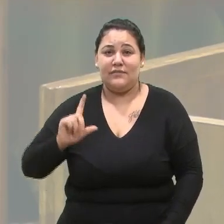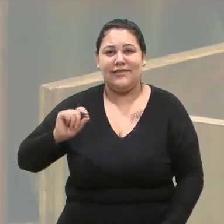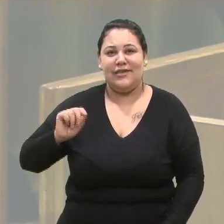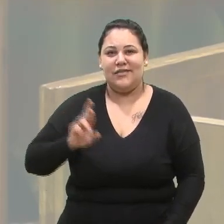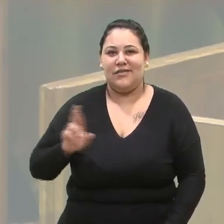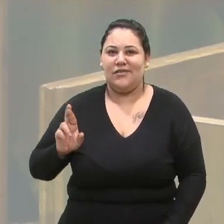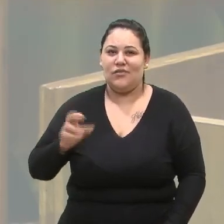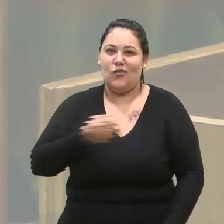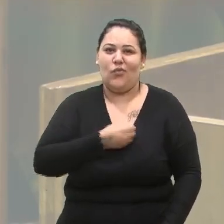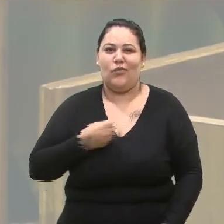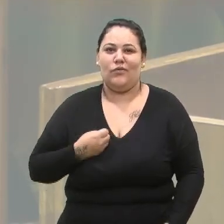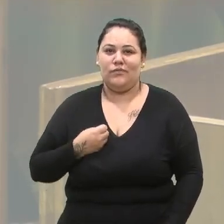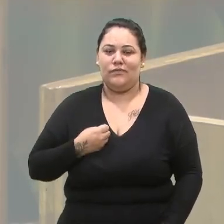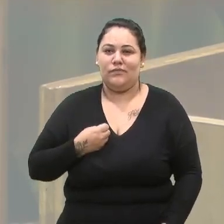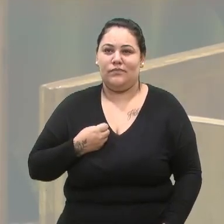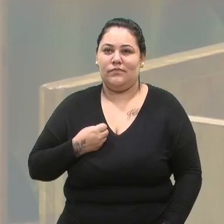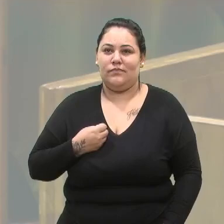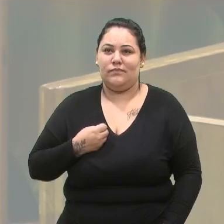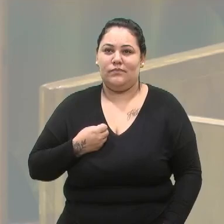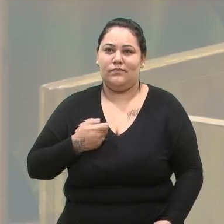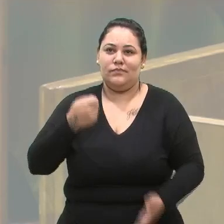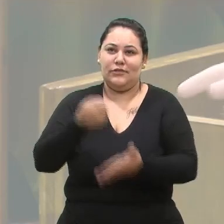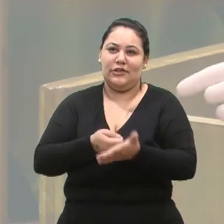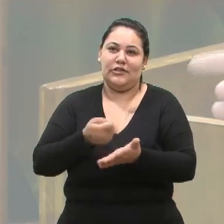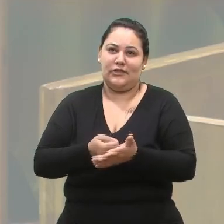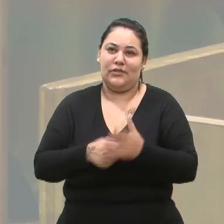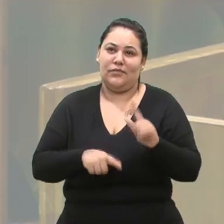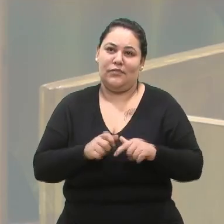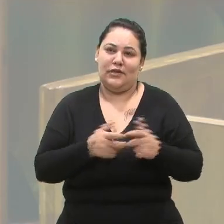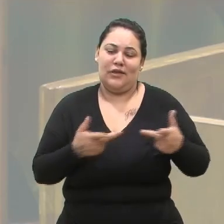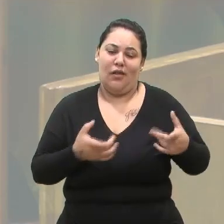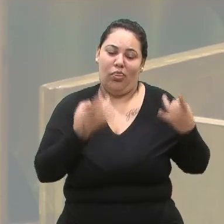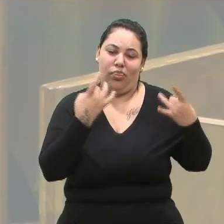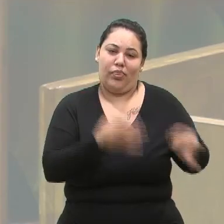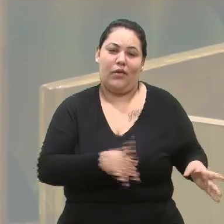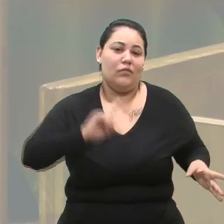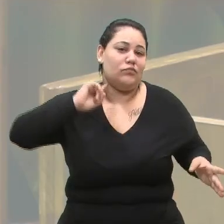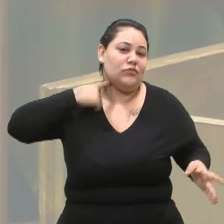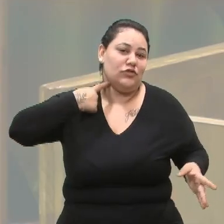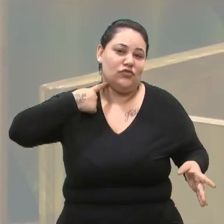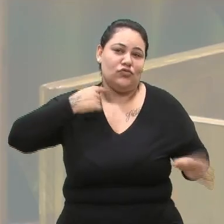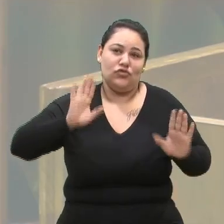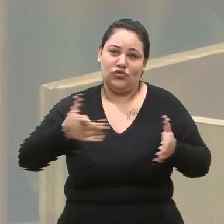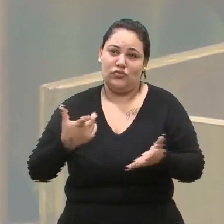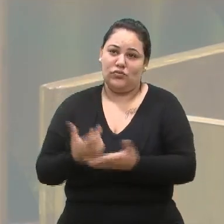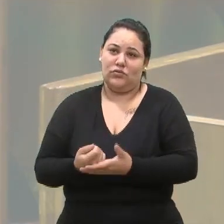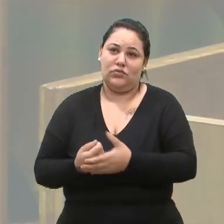tentar o material que está lá não ser jogado no lixo, o material que já foi comprado.